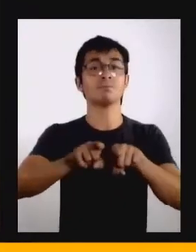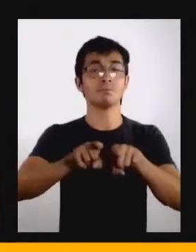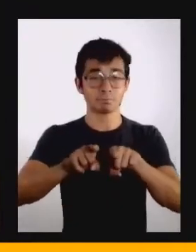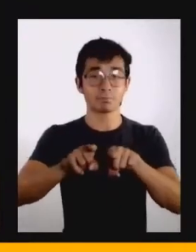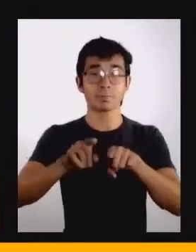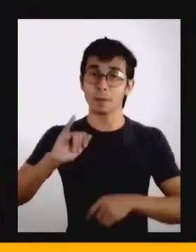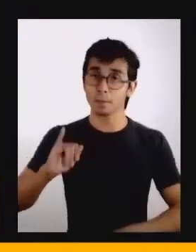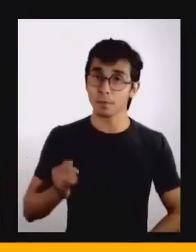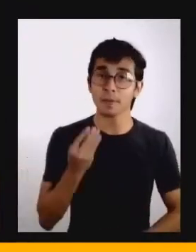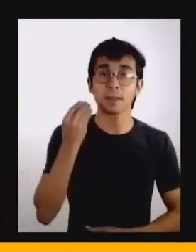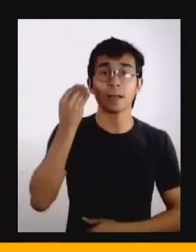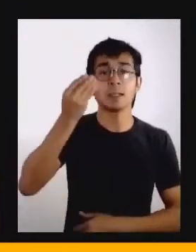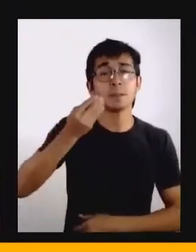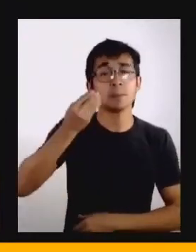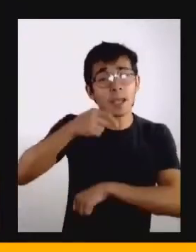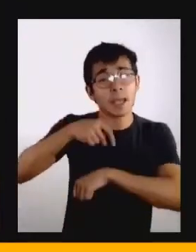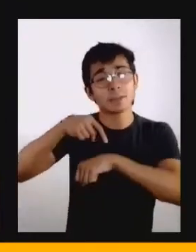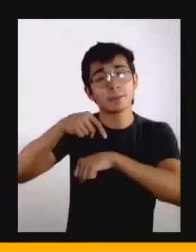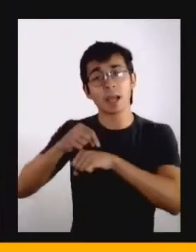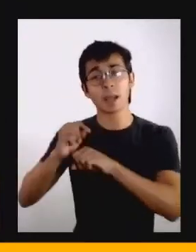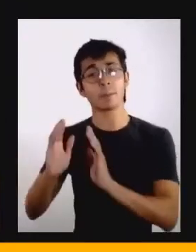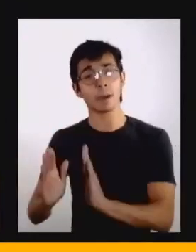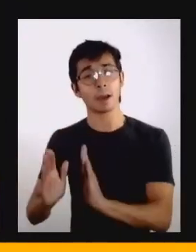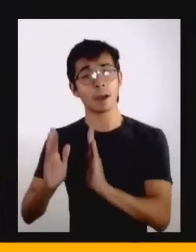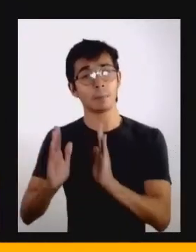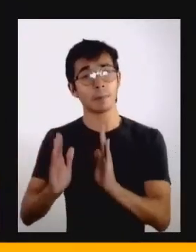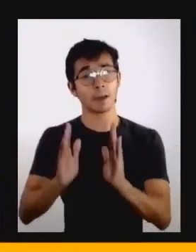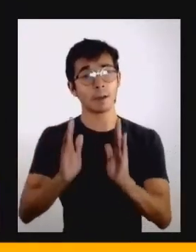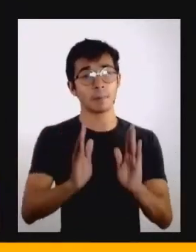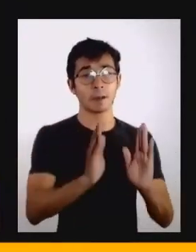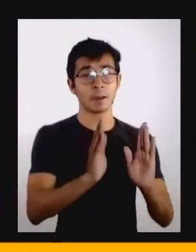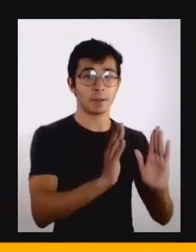fluido que a gente comentou no início da apresentação.